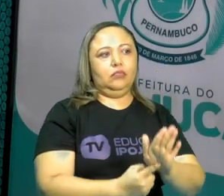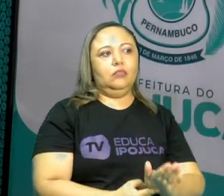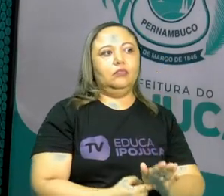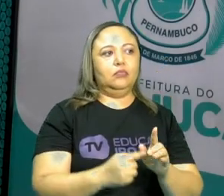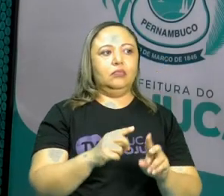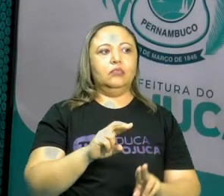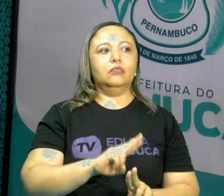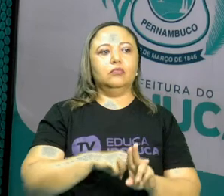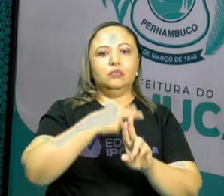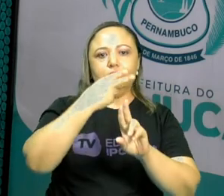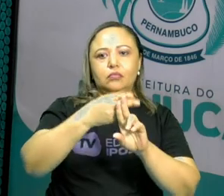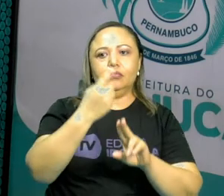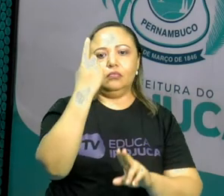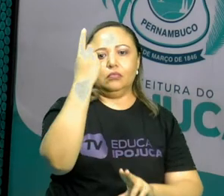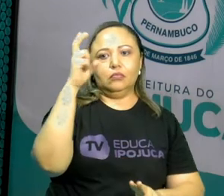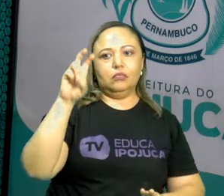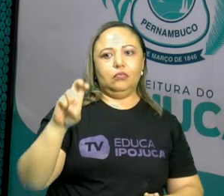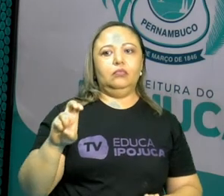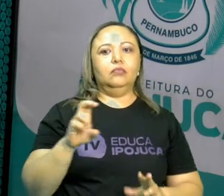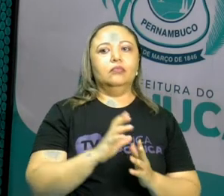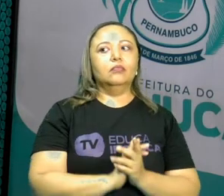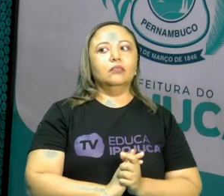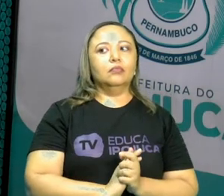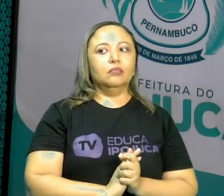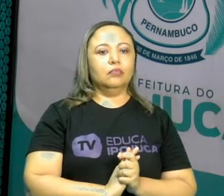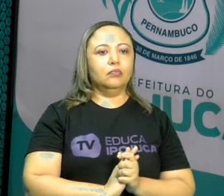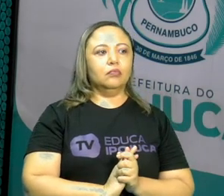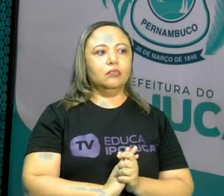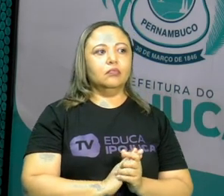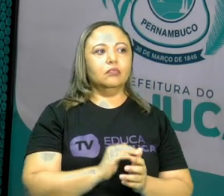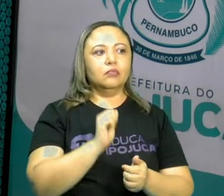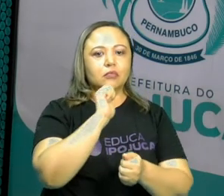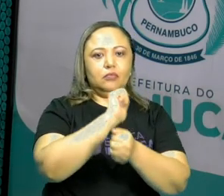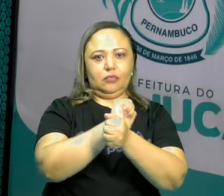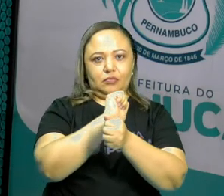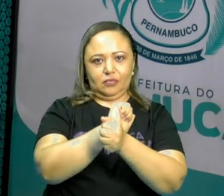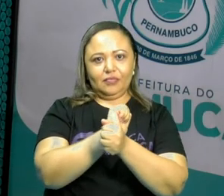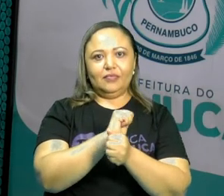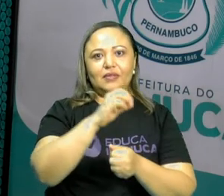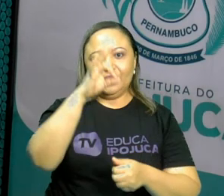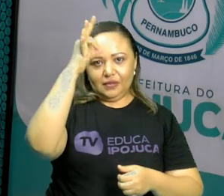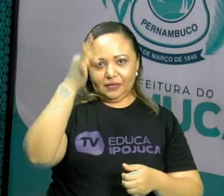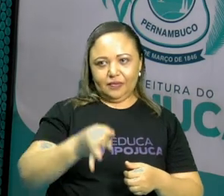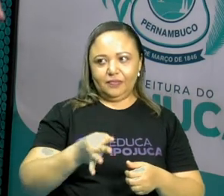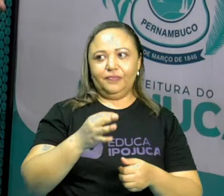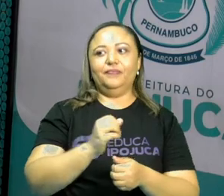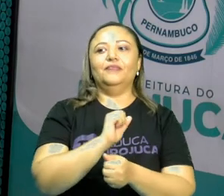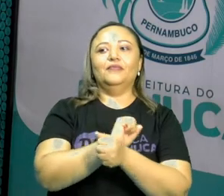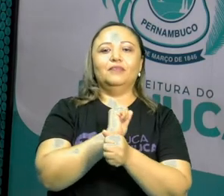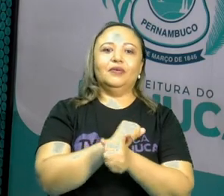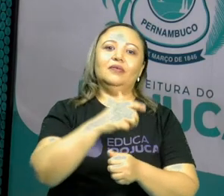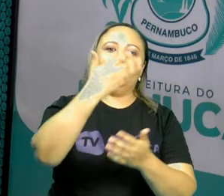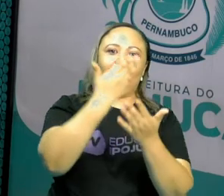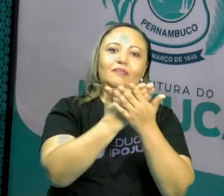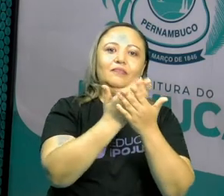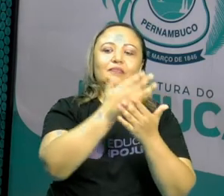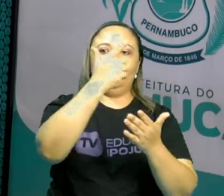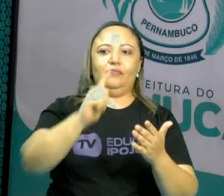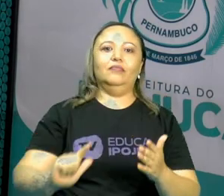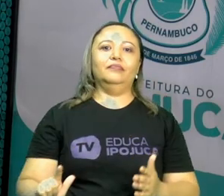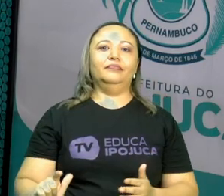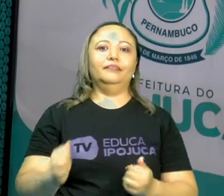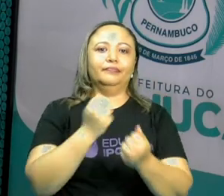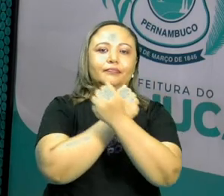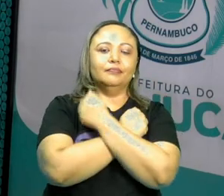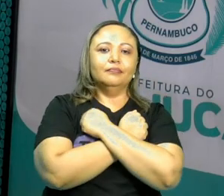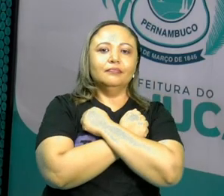E aí, acertou o desafio? Parabéns. É por isso que eu estou te esperando na próxima aula, tá certo? Um abração e até ela.